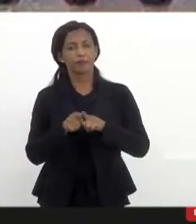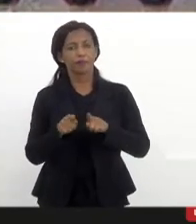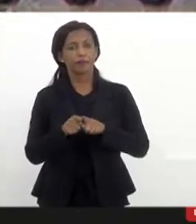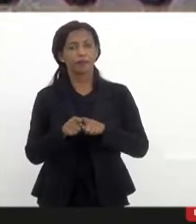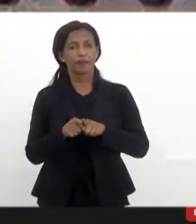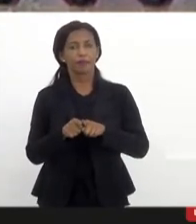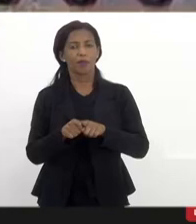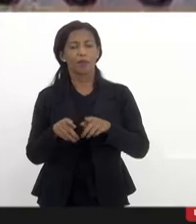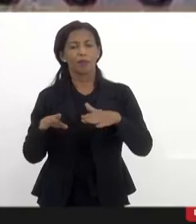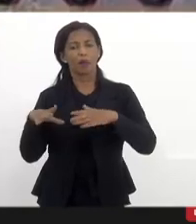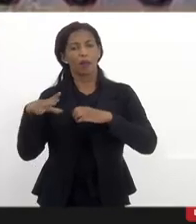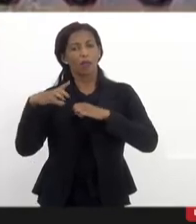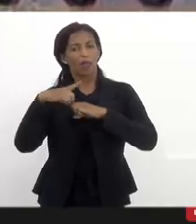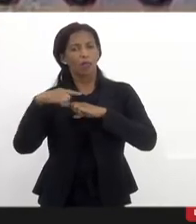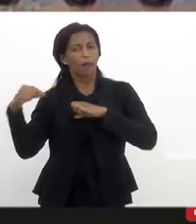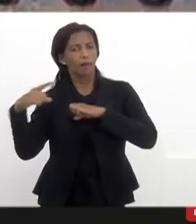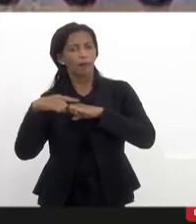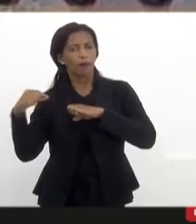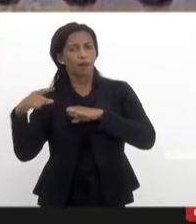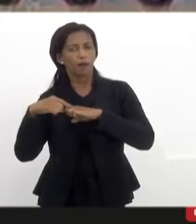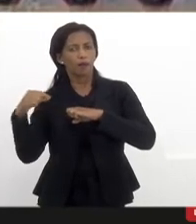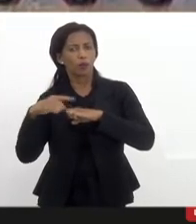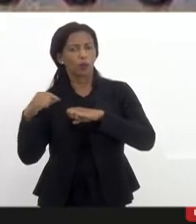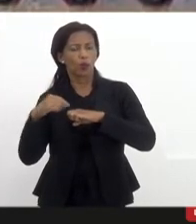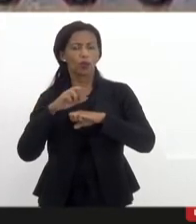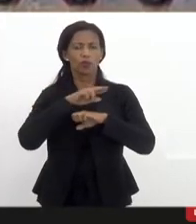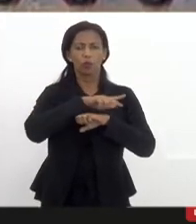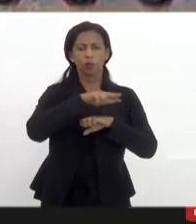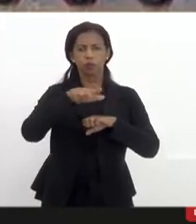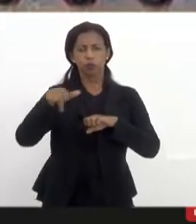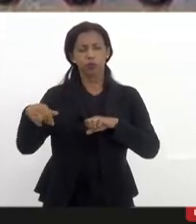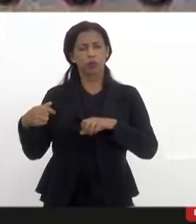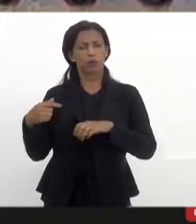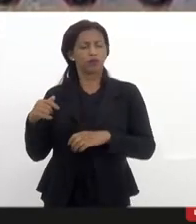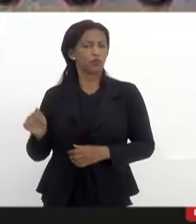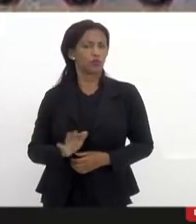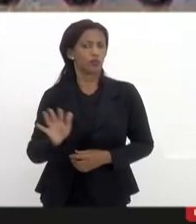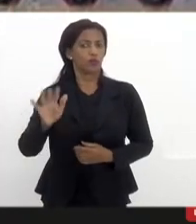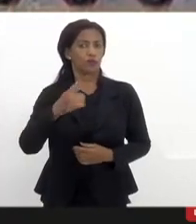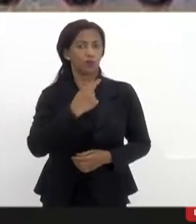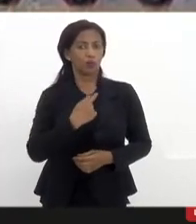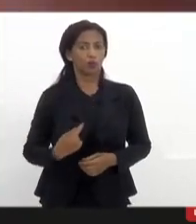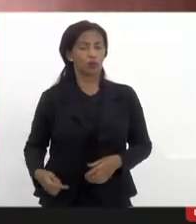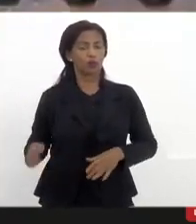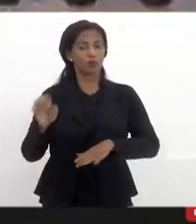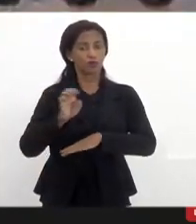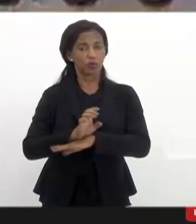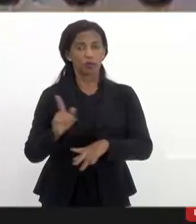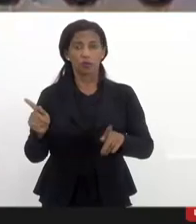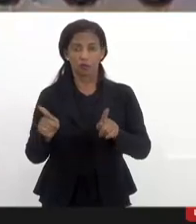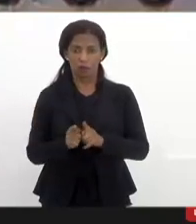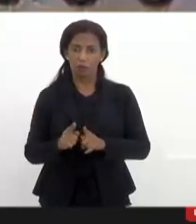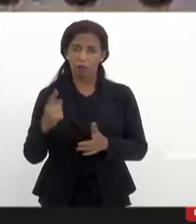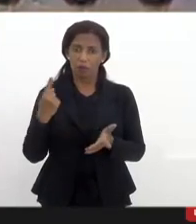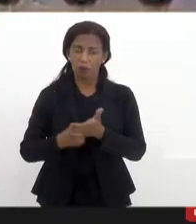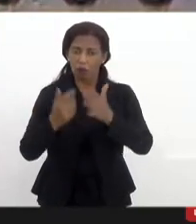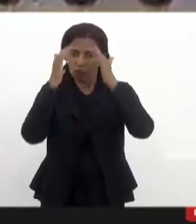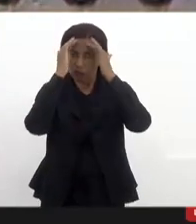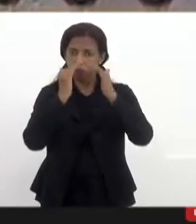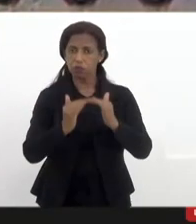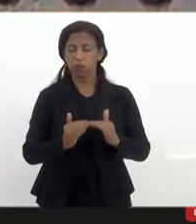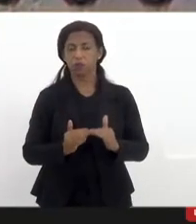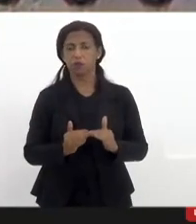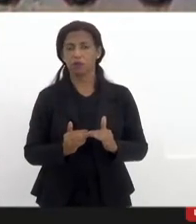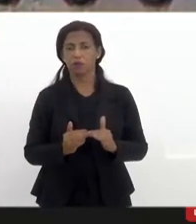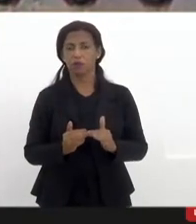Para empreendedores, porque são empreendedores e empreendedoras de favelas, que o governo do estado também cumpra aí essa